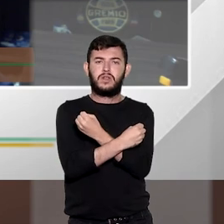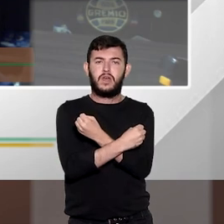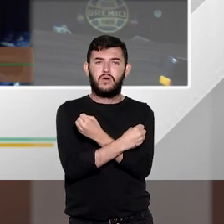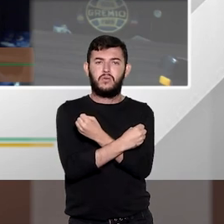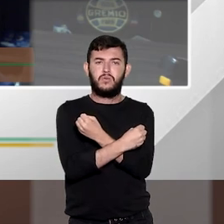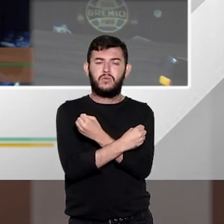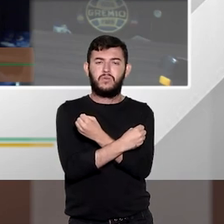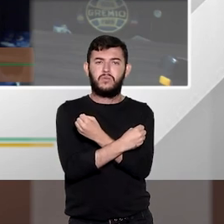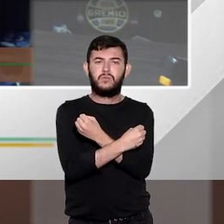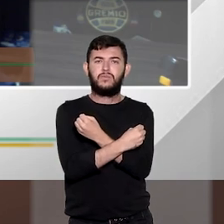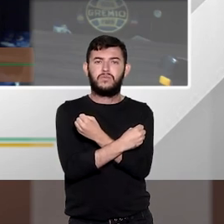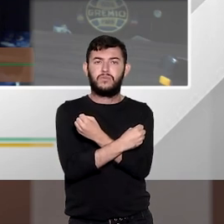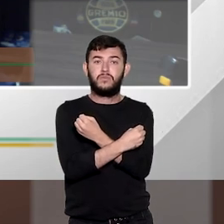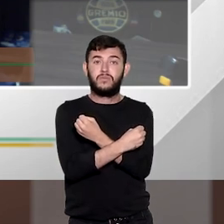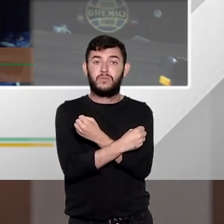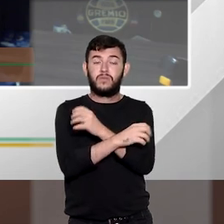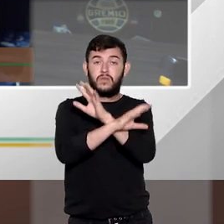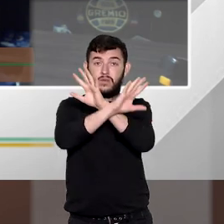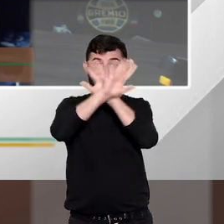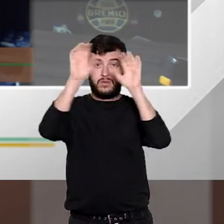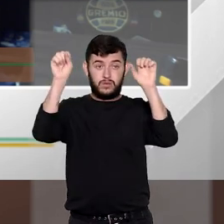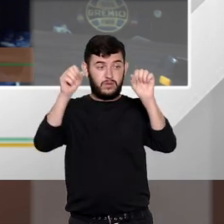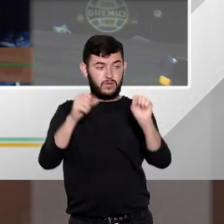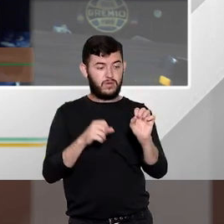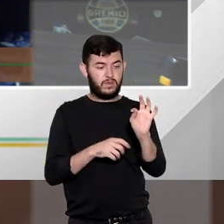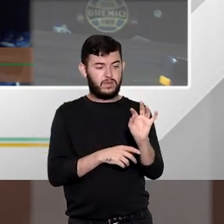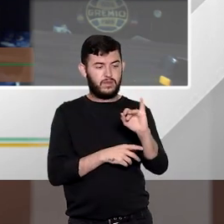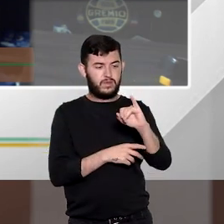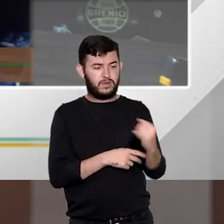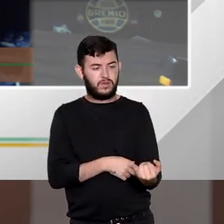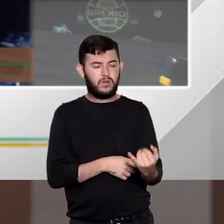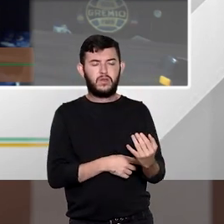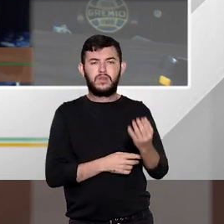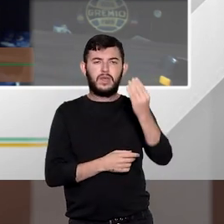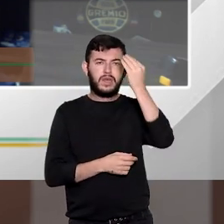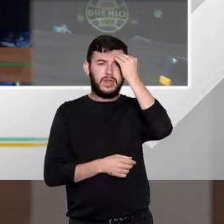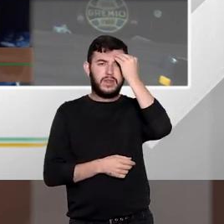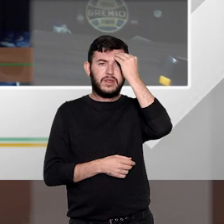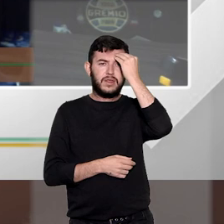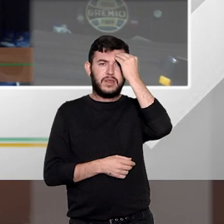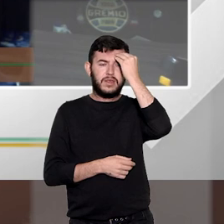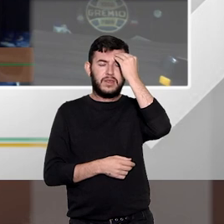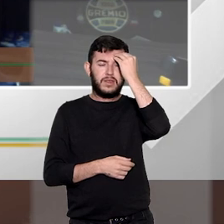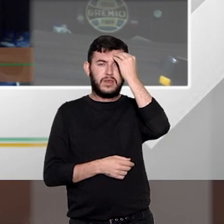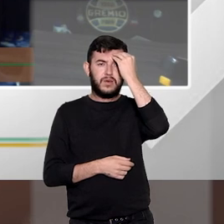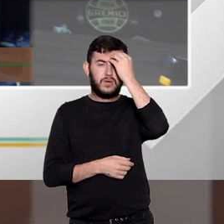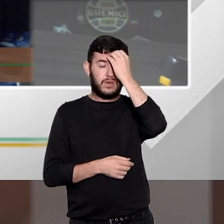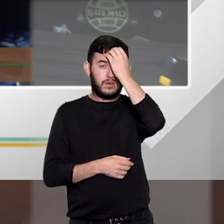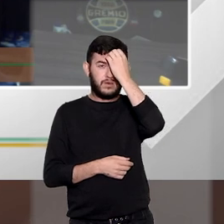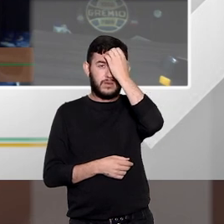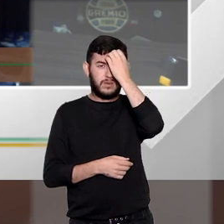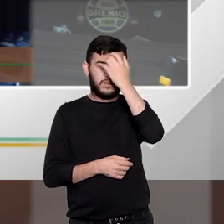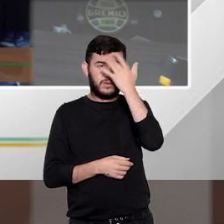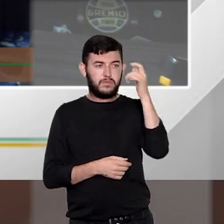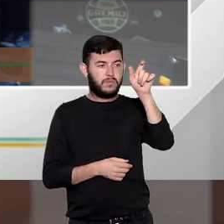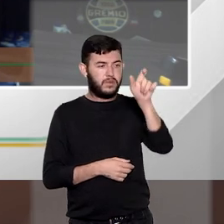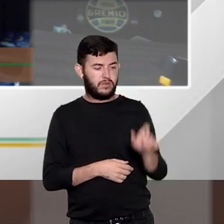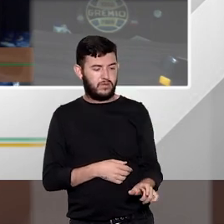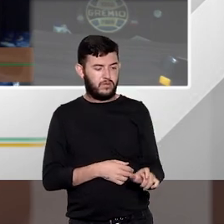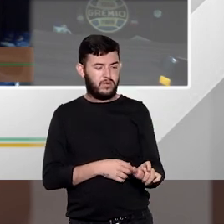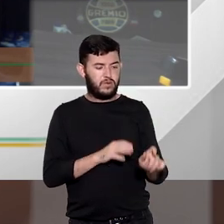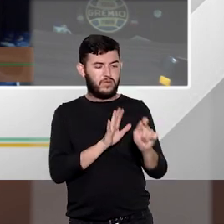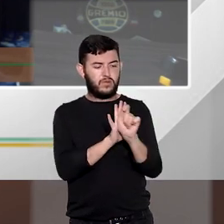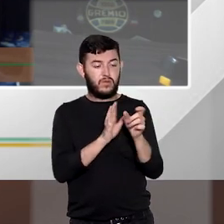o STJ considerou que o cara que estava praticando a mercancia de